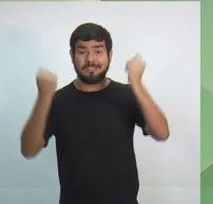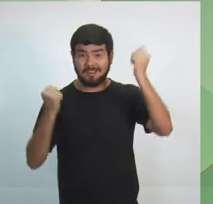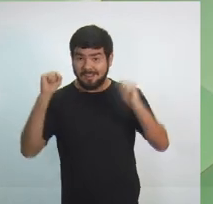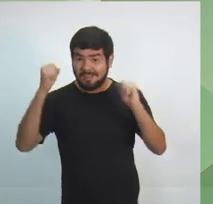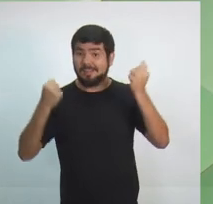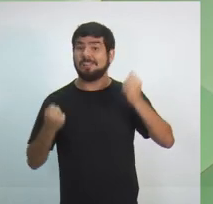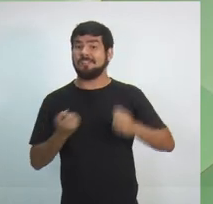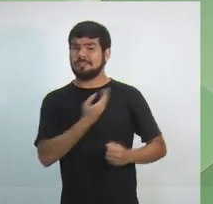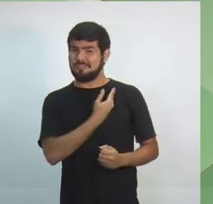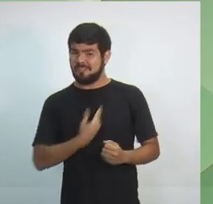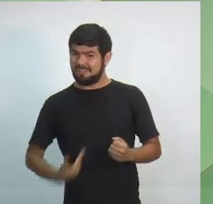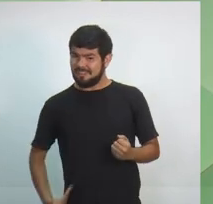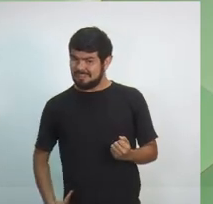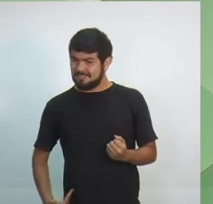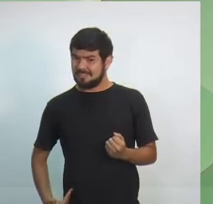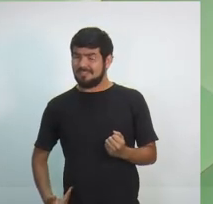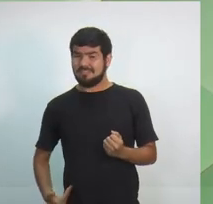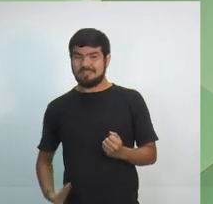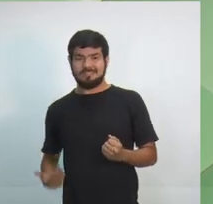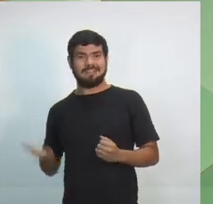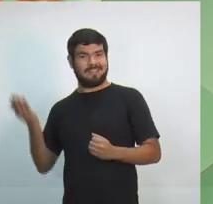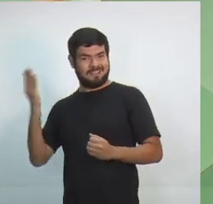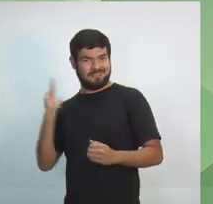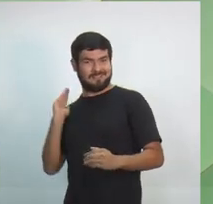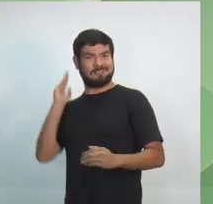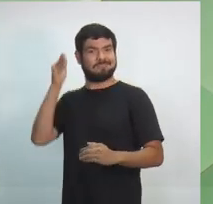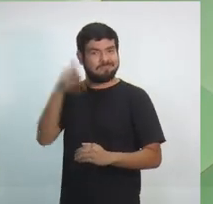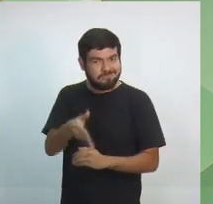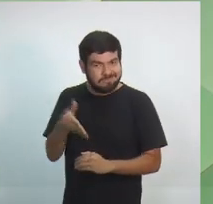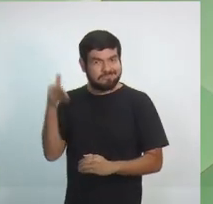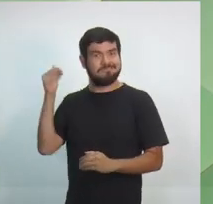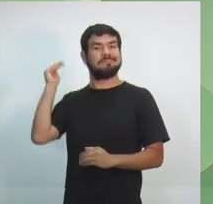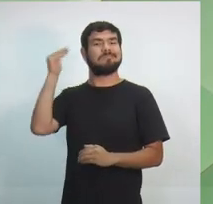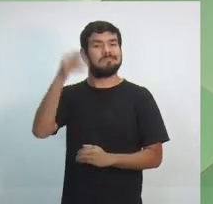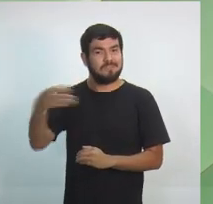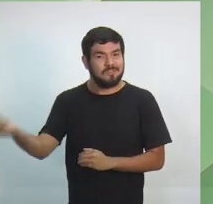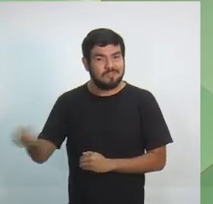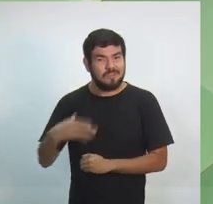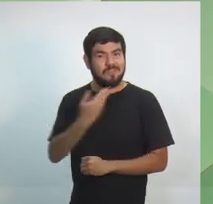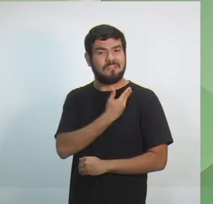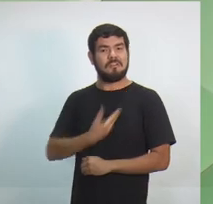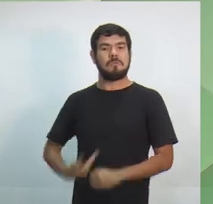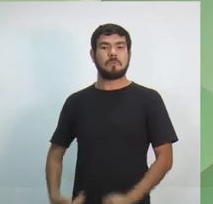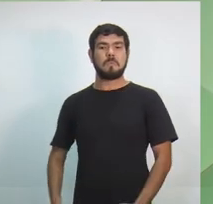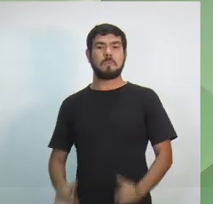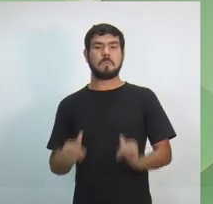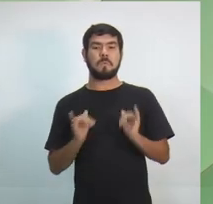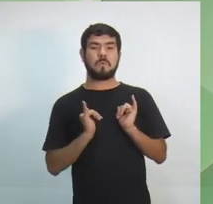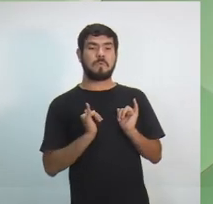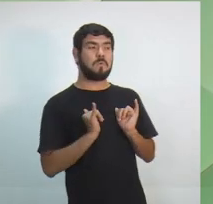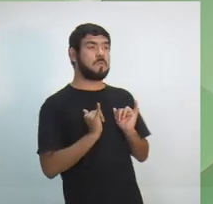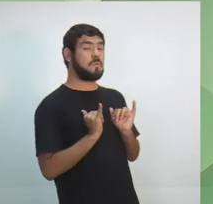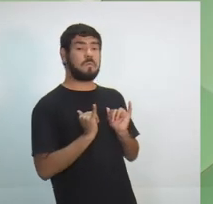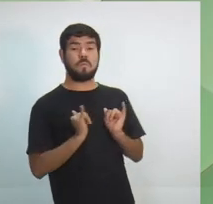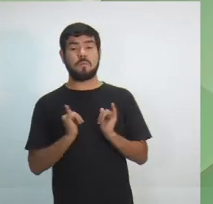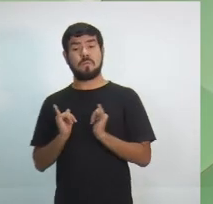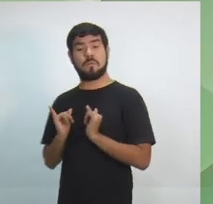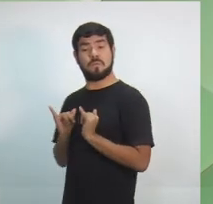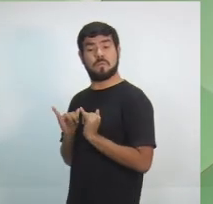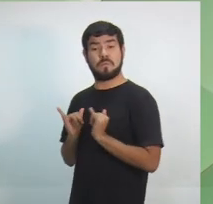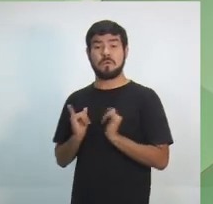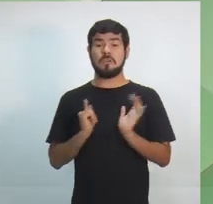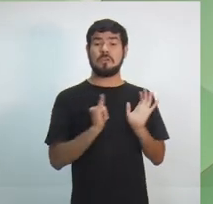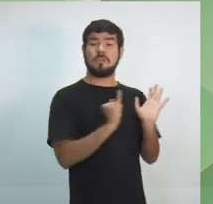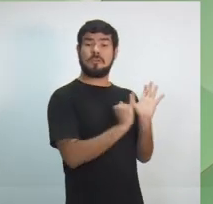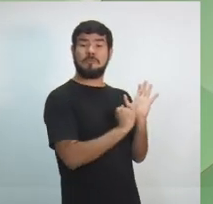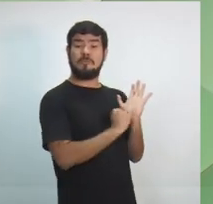Os governantes que por aí passaram, deitaram em berço esplêndido, se beneficiando apenas dos incentivos